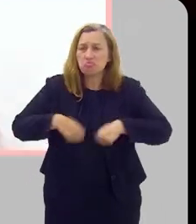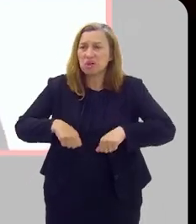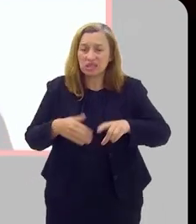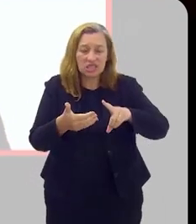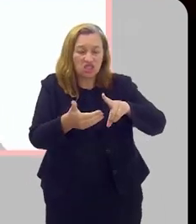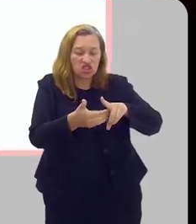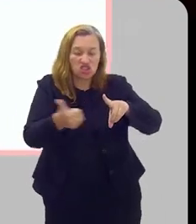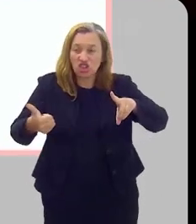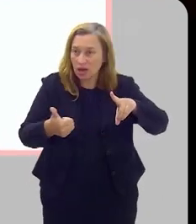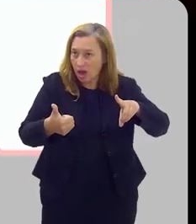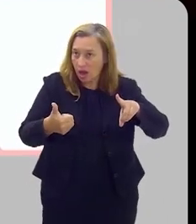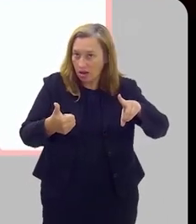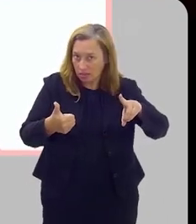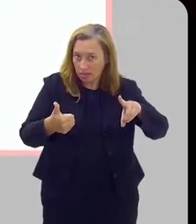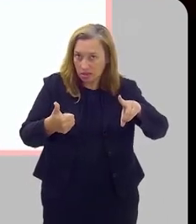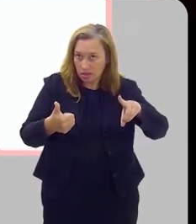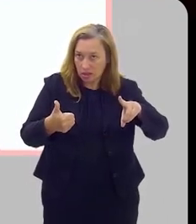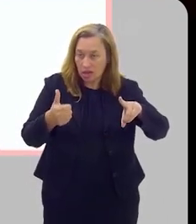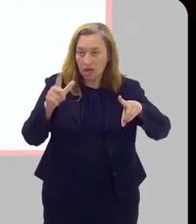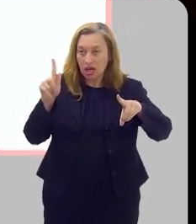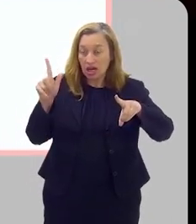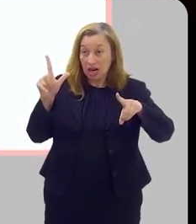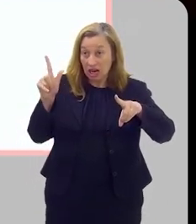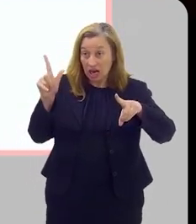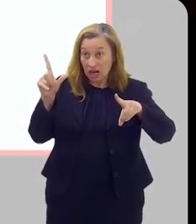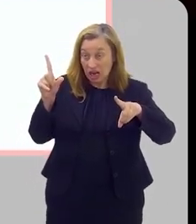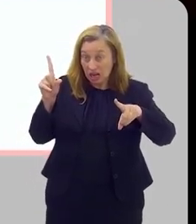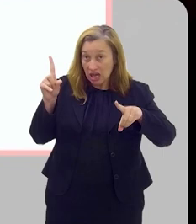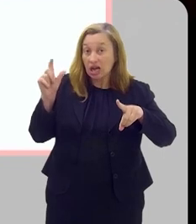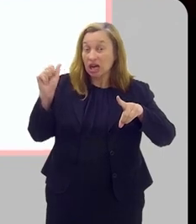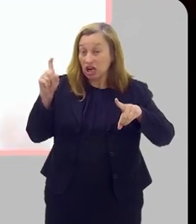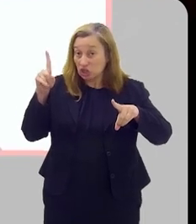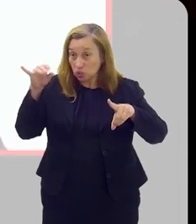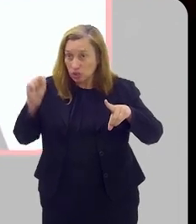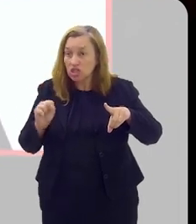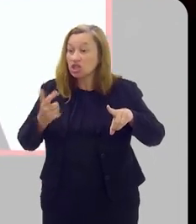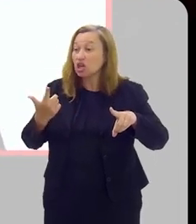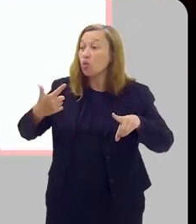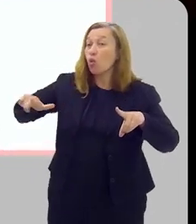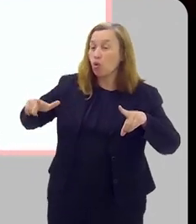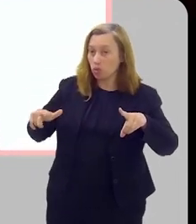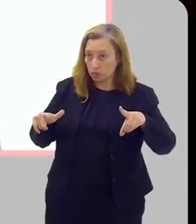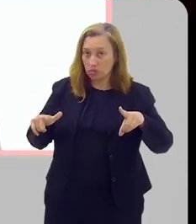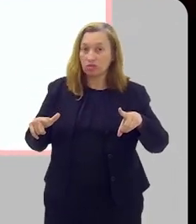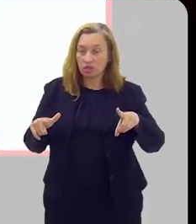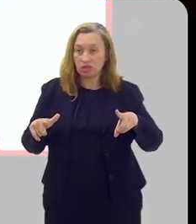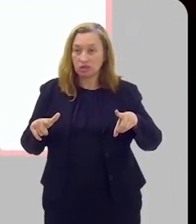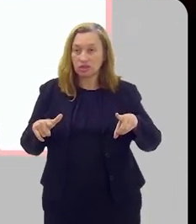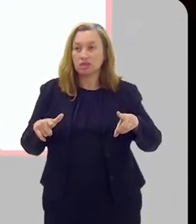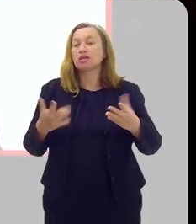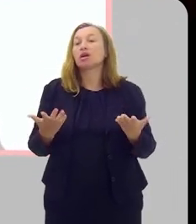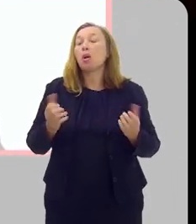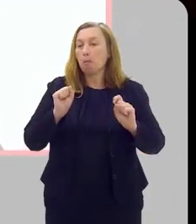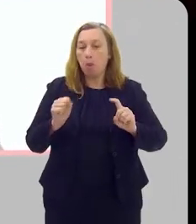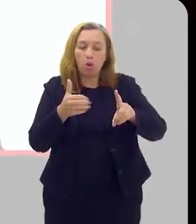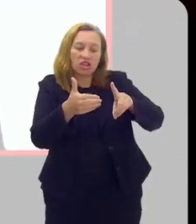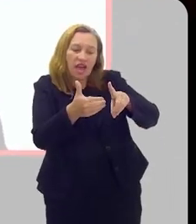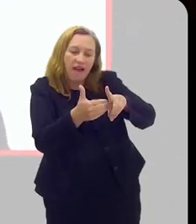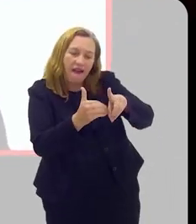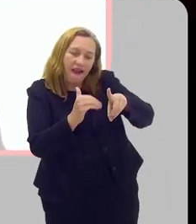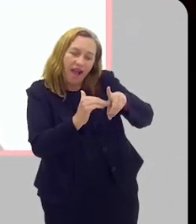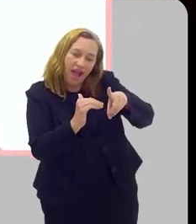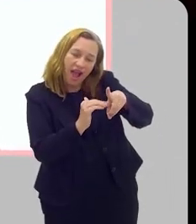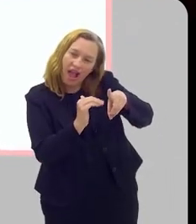precisa tirar a próstata inteira, não precisa fazer uma prostatectomia radical. Existem outras modalidades, que aí a gente pode fazer uma